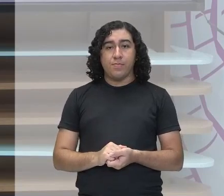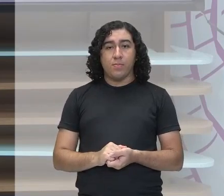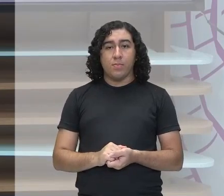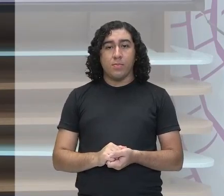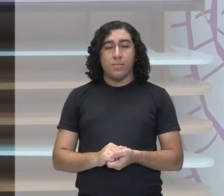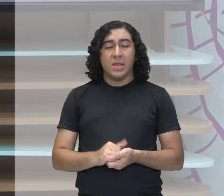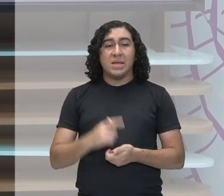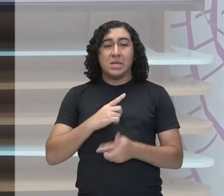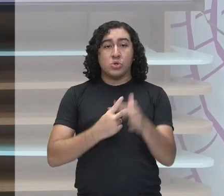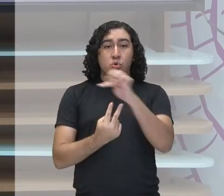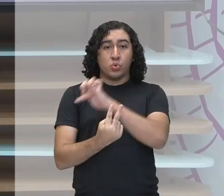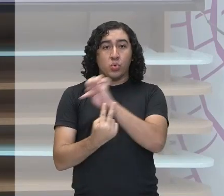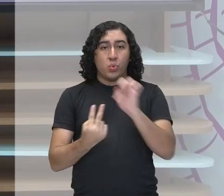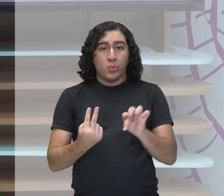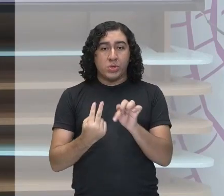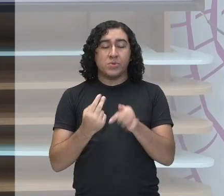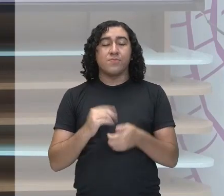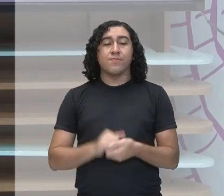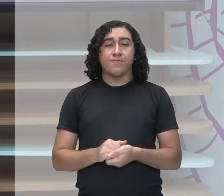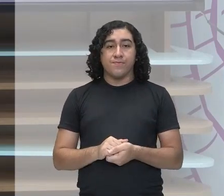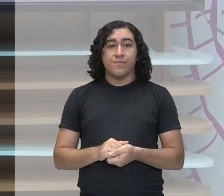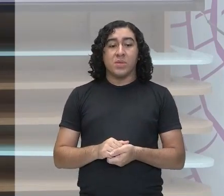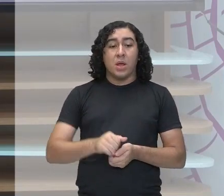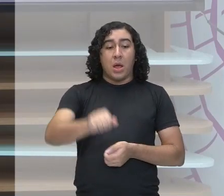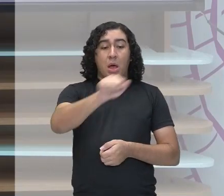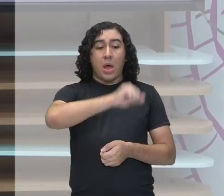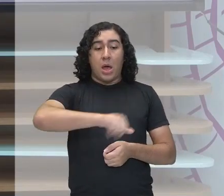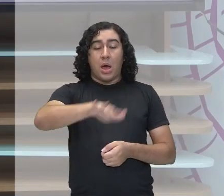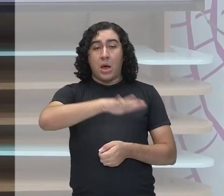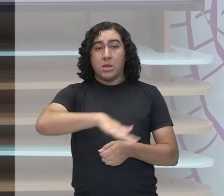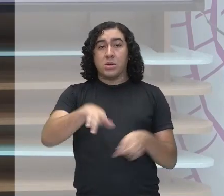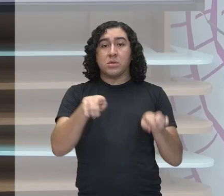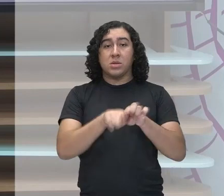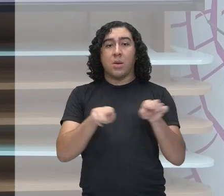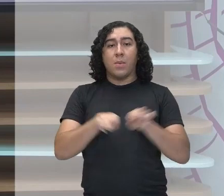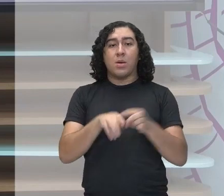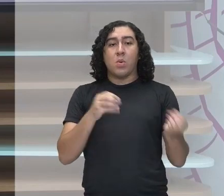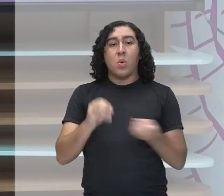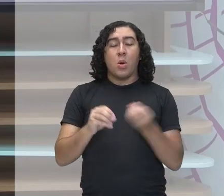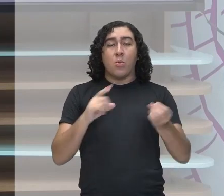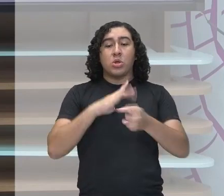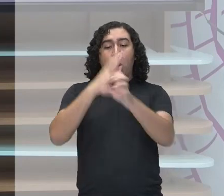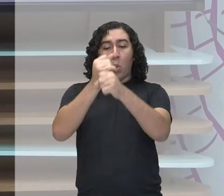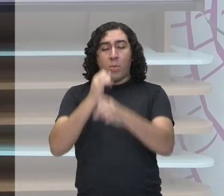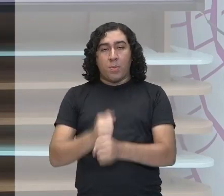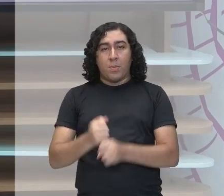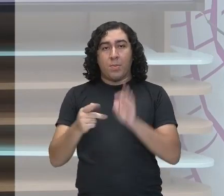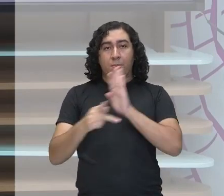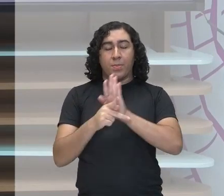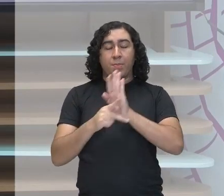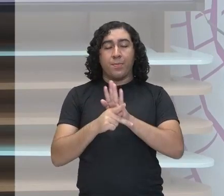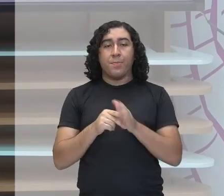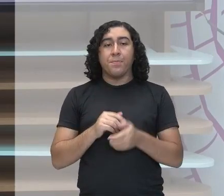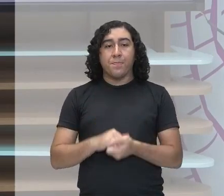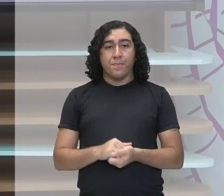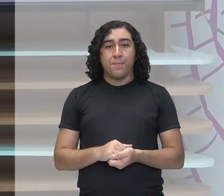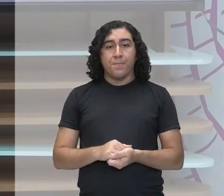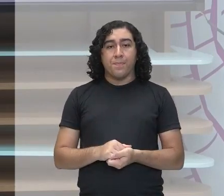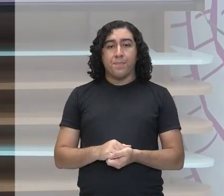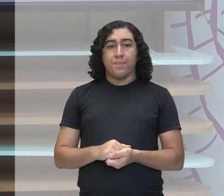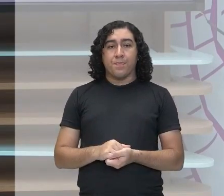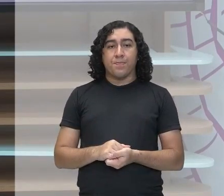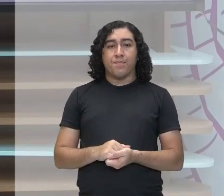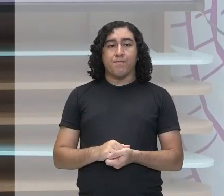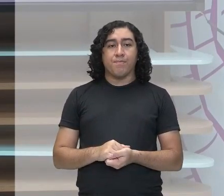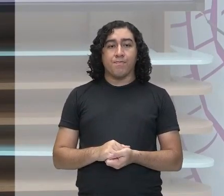duas formas. A forma da área e a forma do comprimento dessa circunferência. Aqui, né,